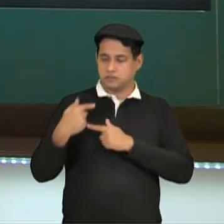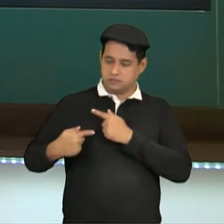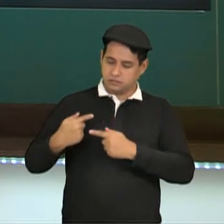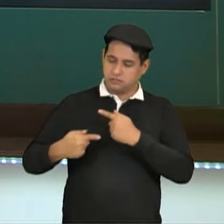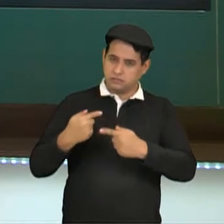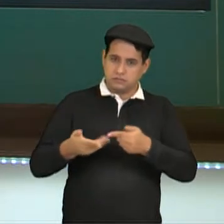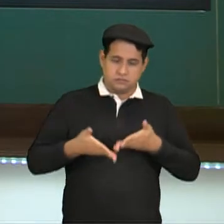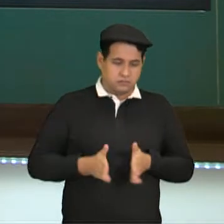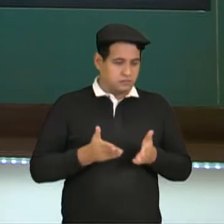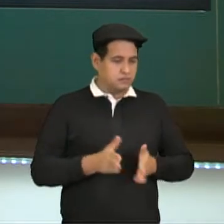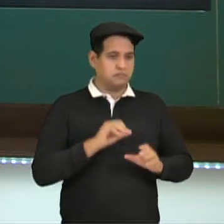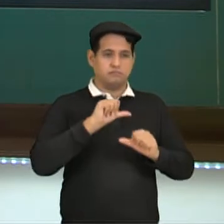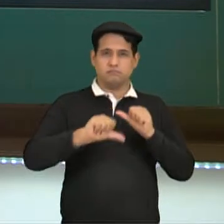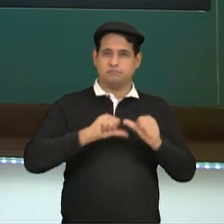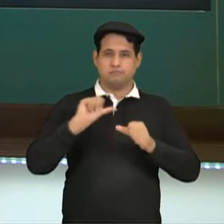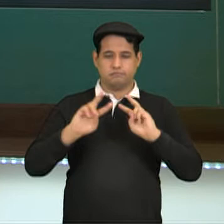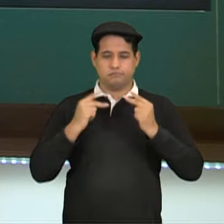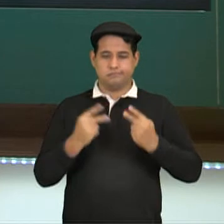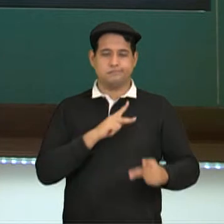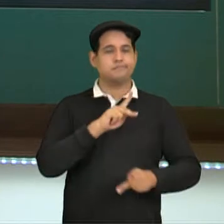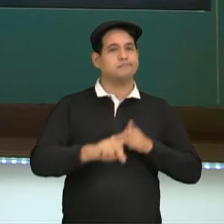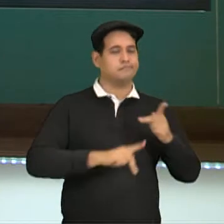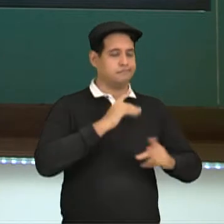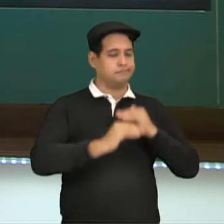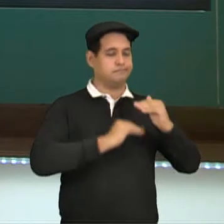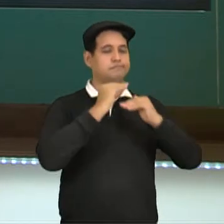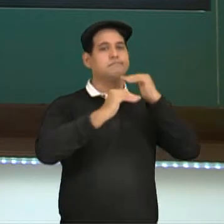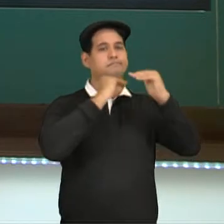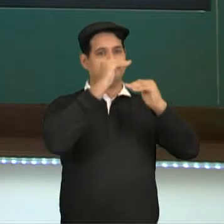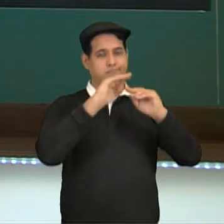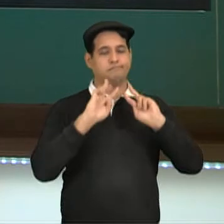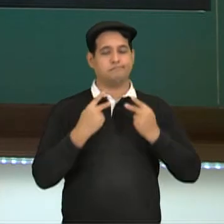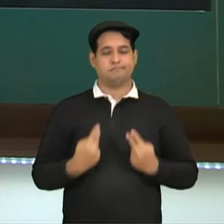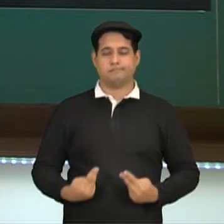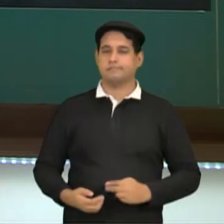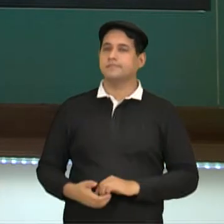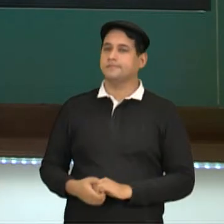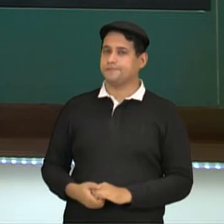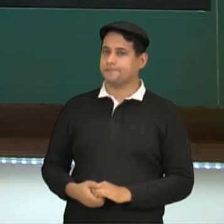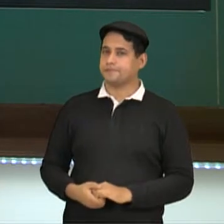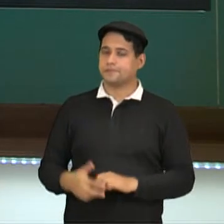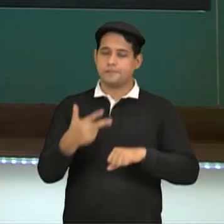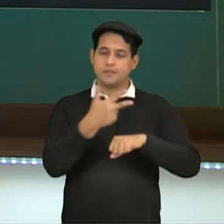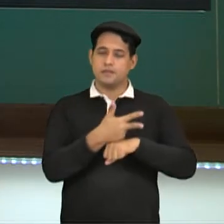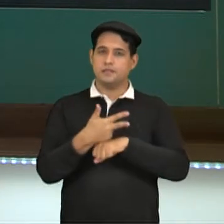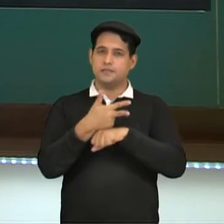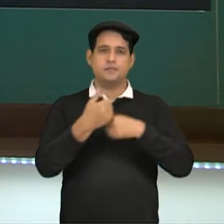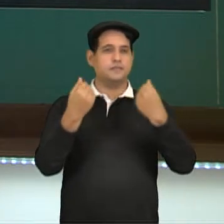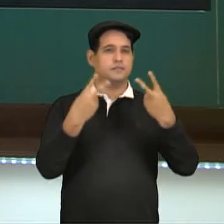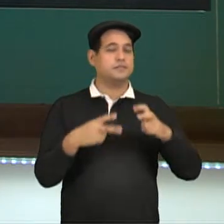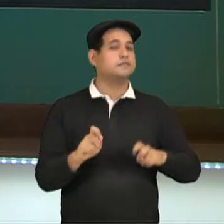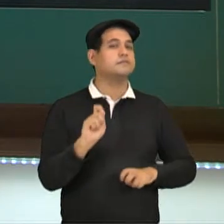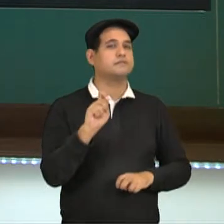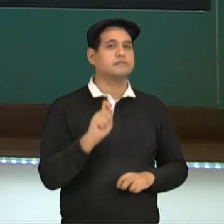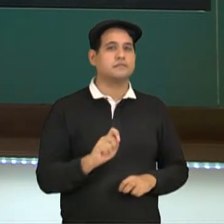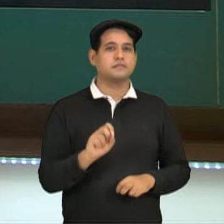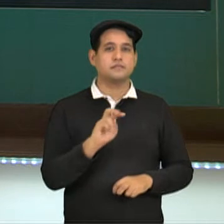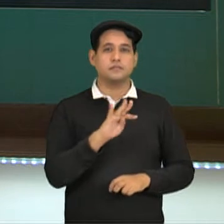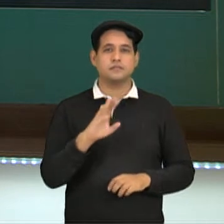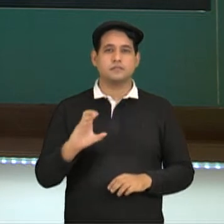descendência e afetar, de maneira geral, a evolução de toda a espécie humana. Então, nesse vídeo, nós falamos sobre